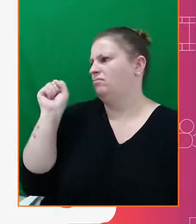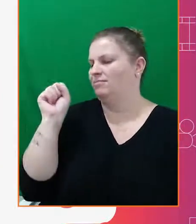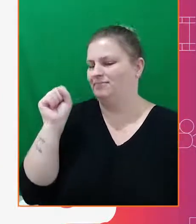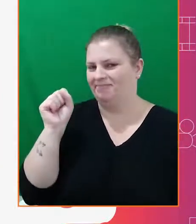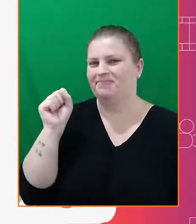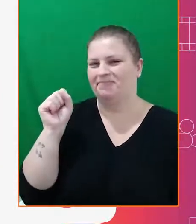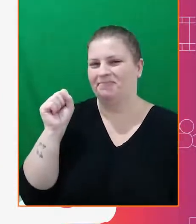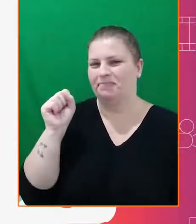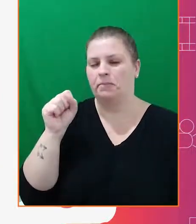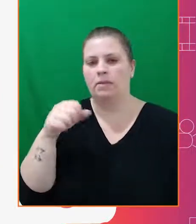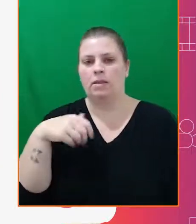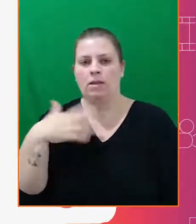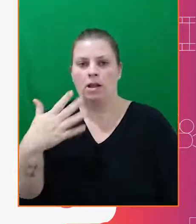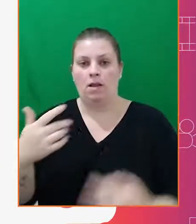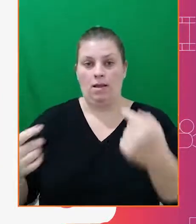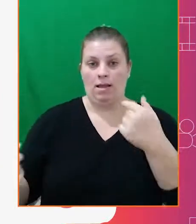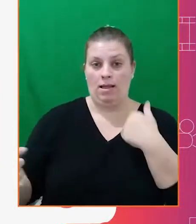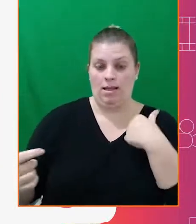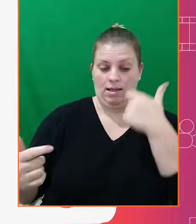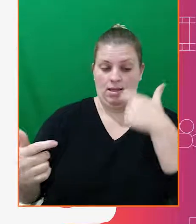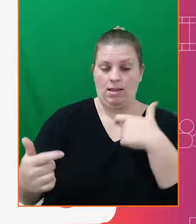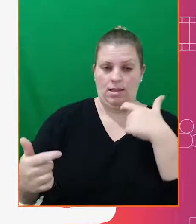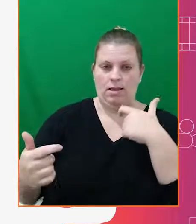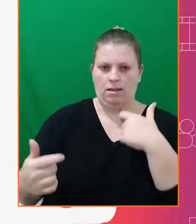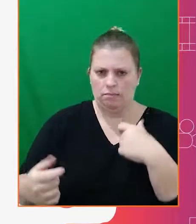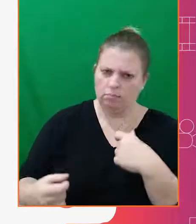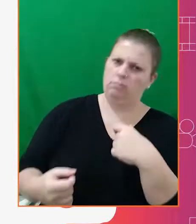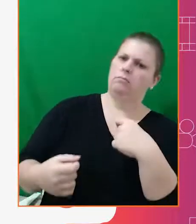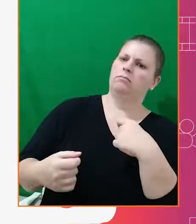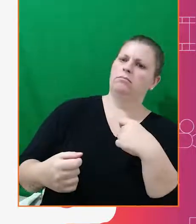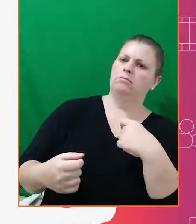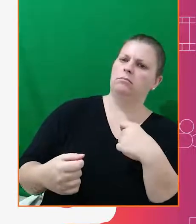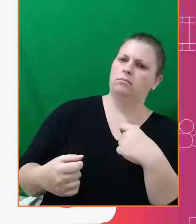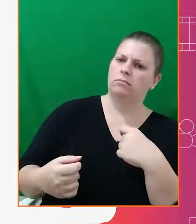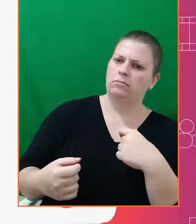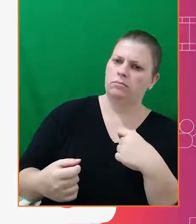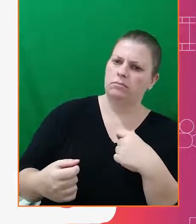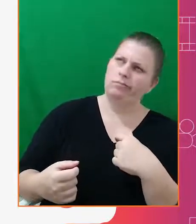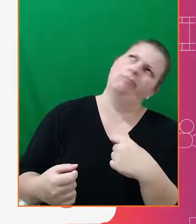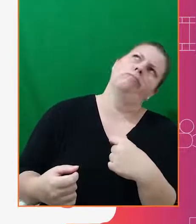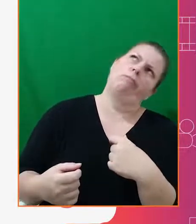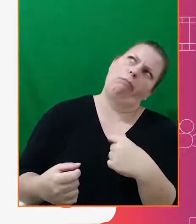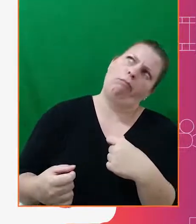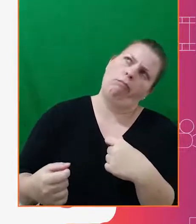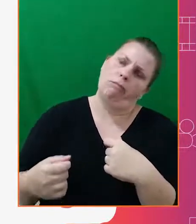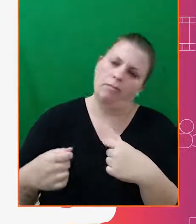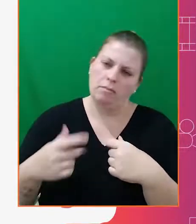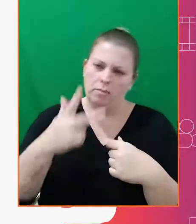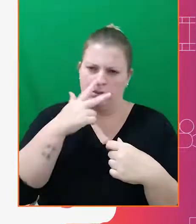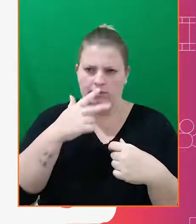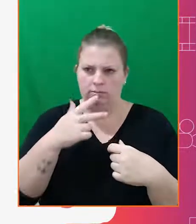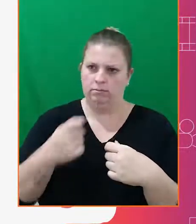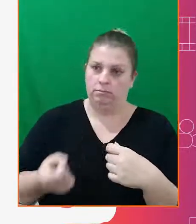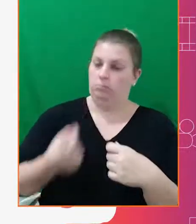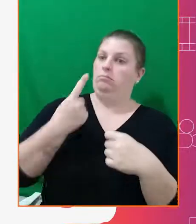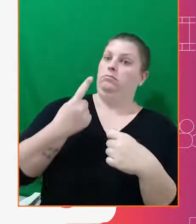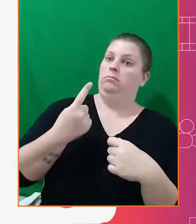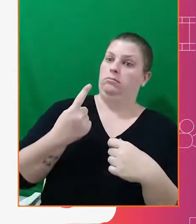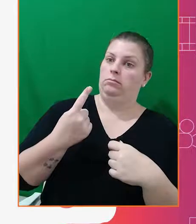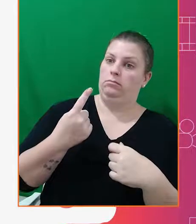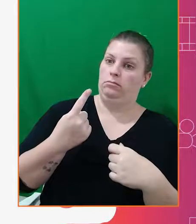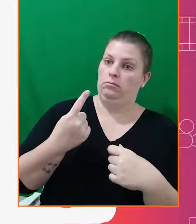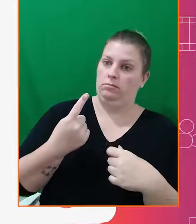Já o que está recebendo o soco parece realmente estar desconfortável. No